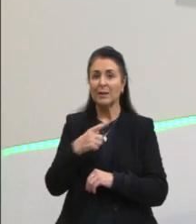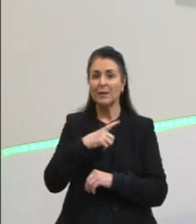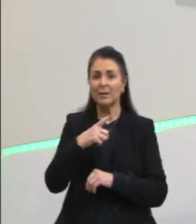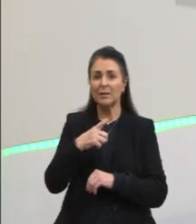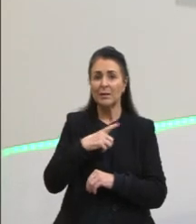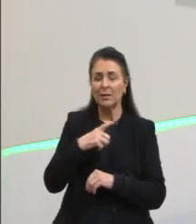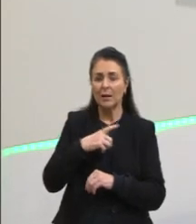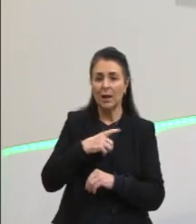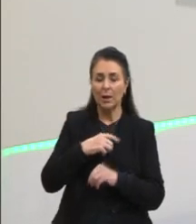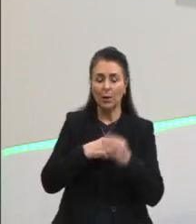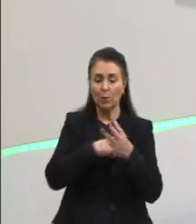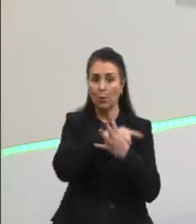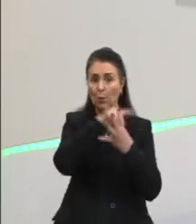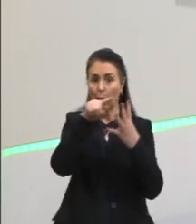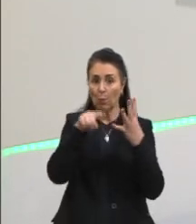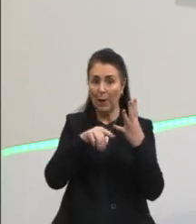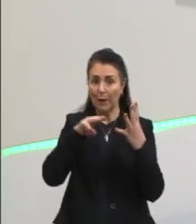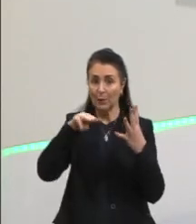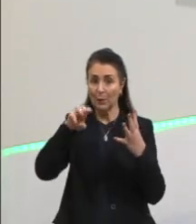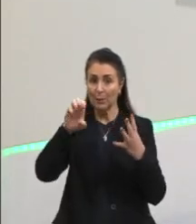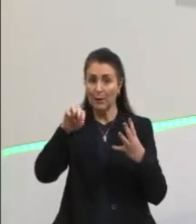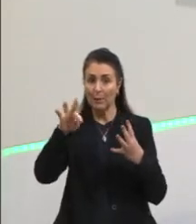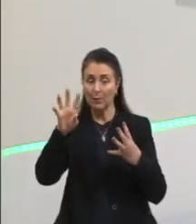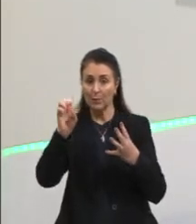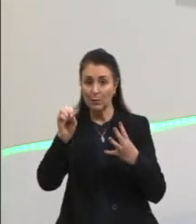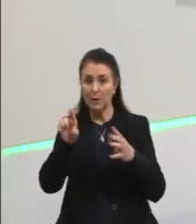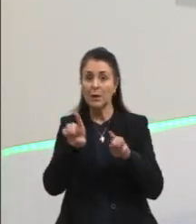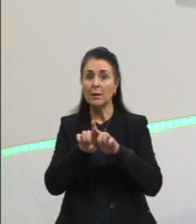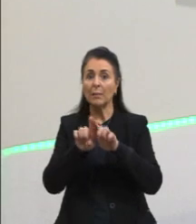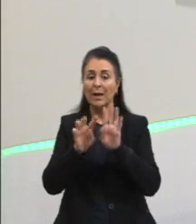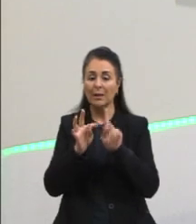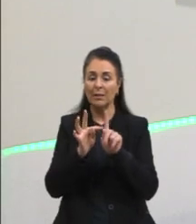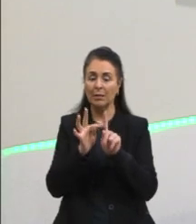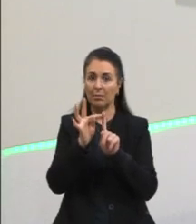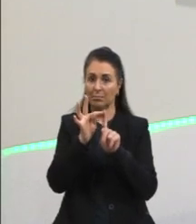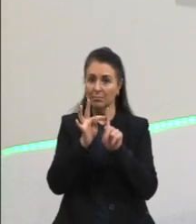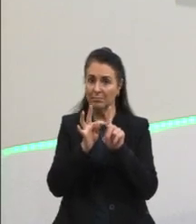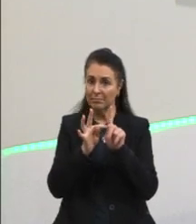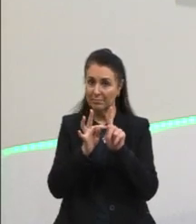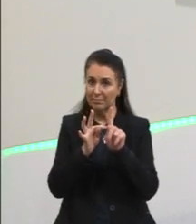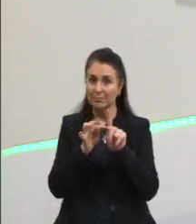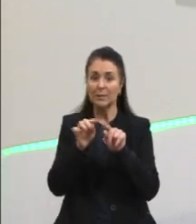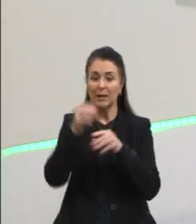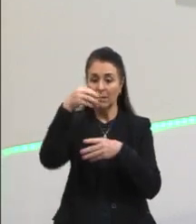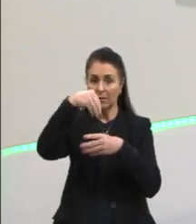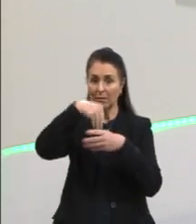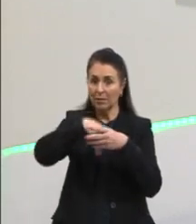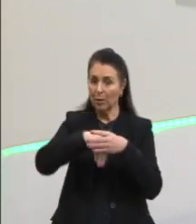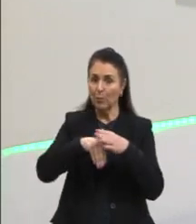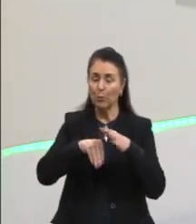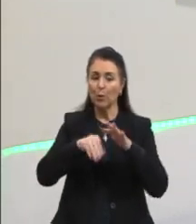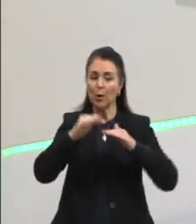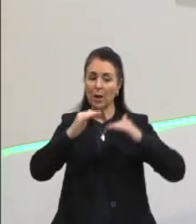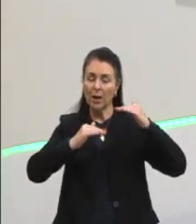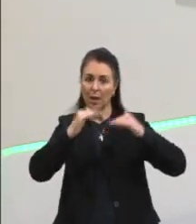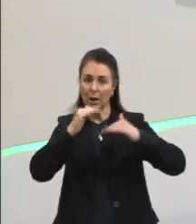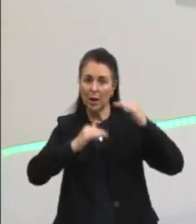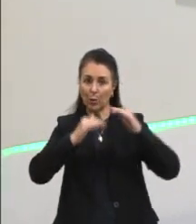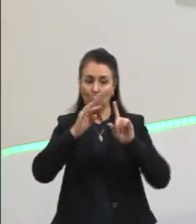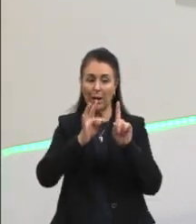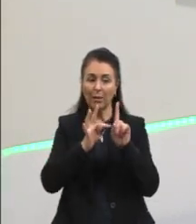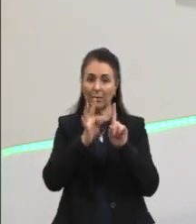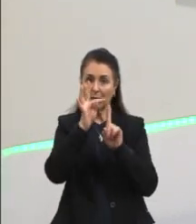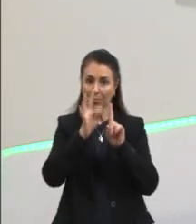Então, quatro membros. São ectotérmicos. Eles não têm um mecanismo interno para regular, de regulagem da